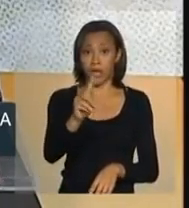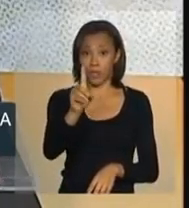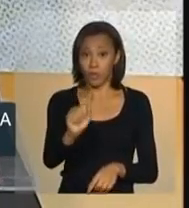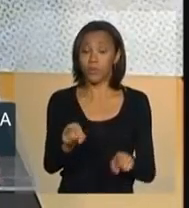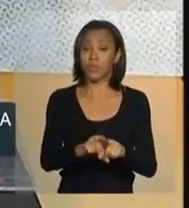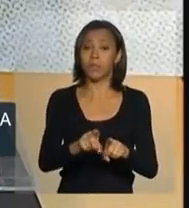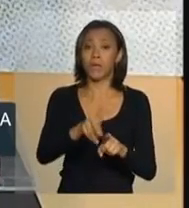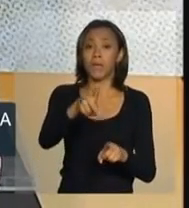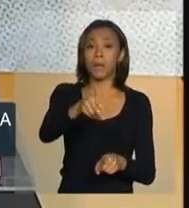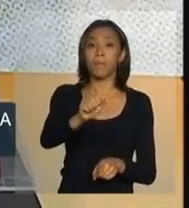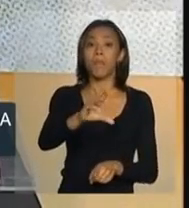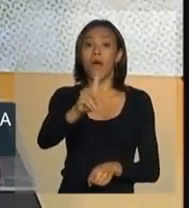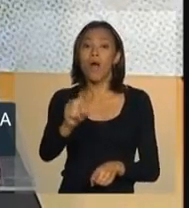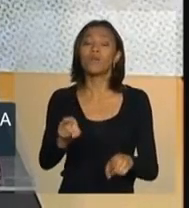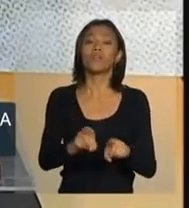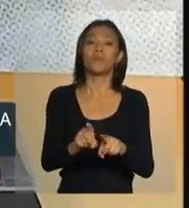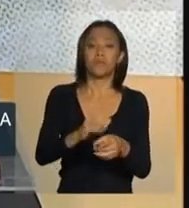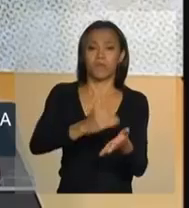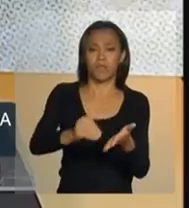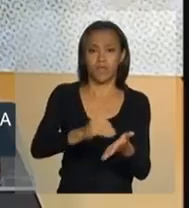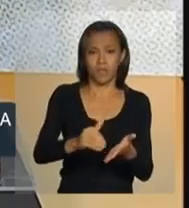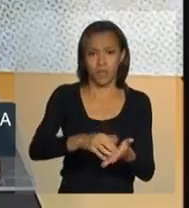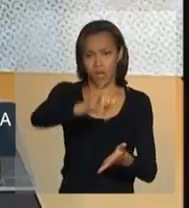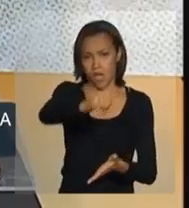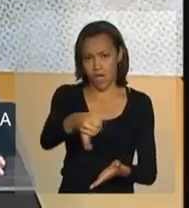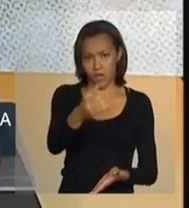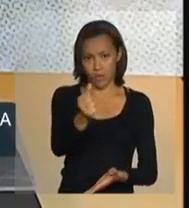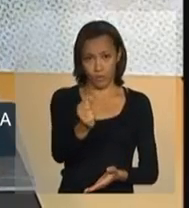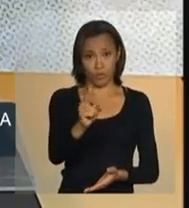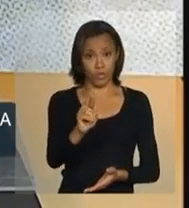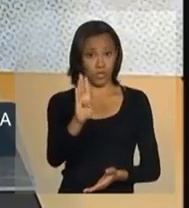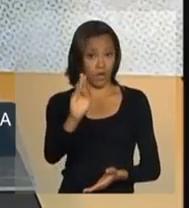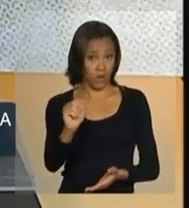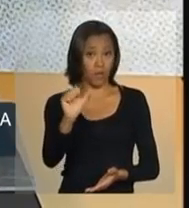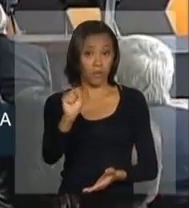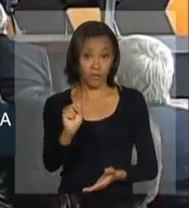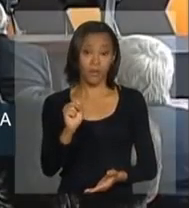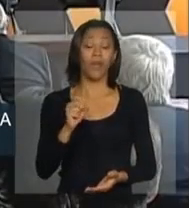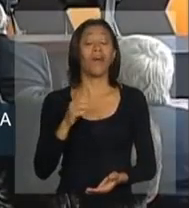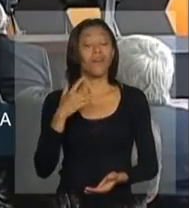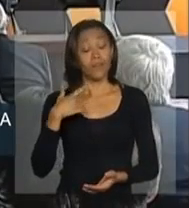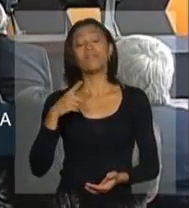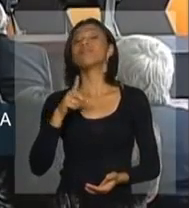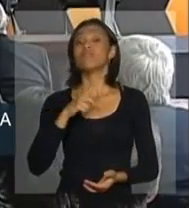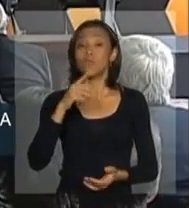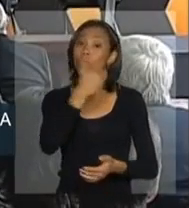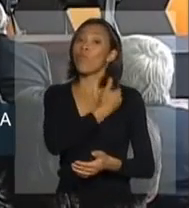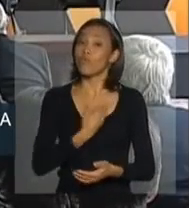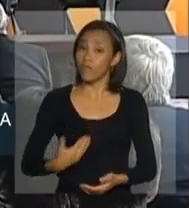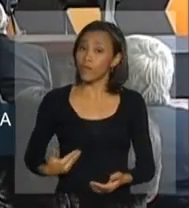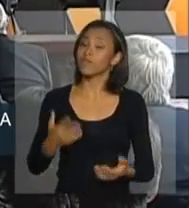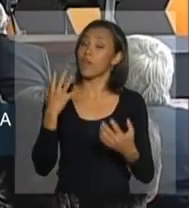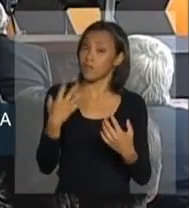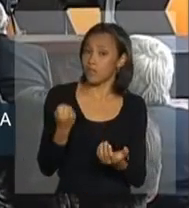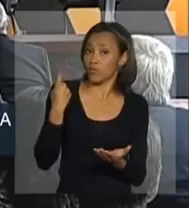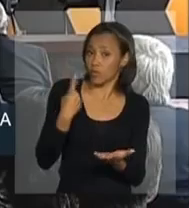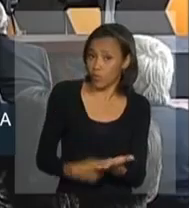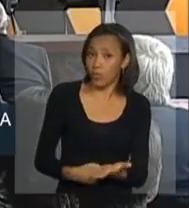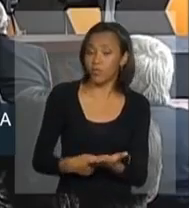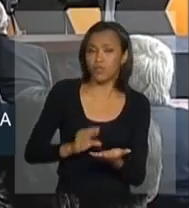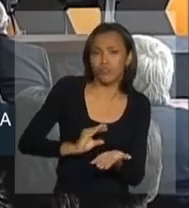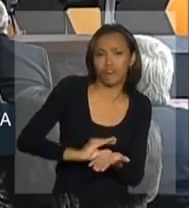Passos, pelo secretário Jabas. Acho que temos, e o governo está fazendo a sua parte de investimento na